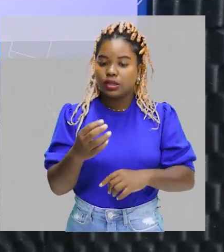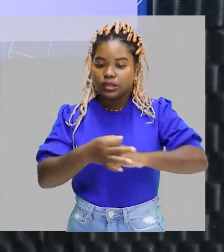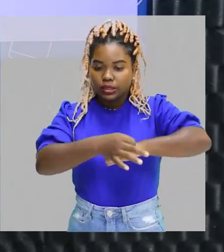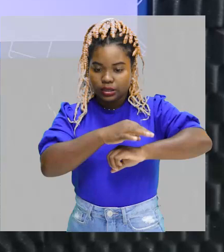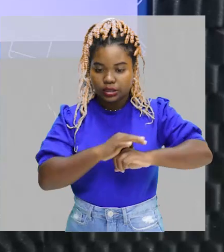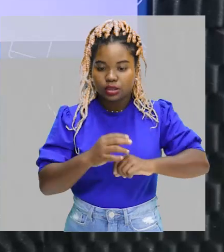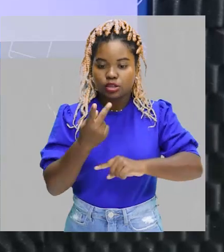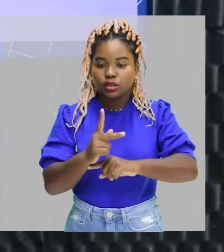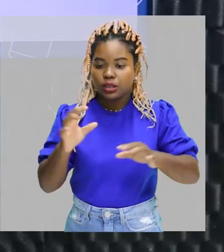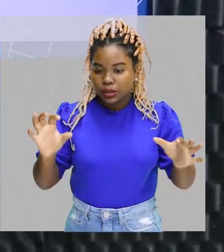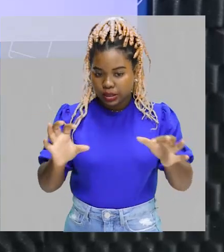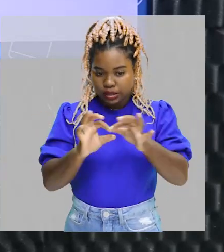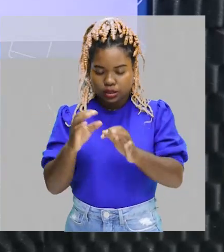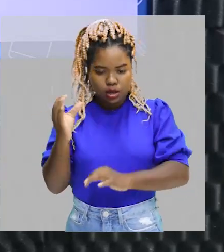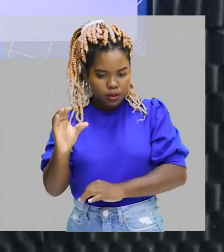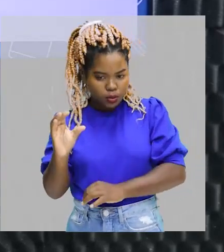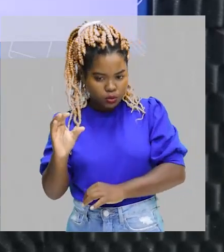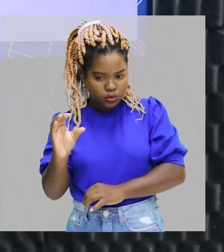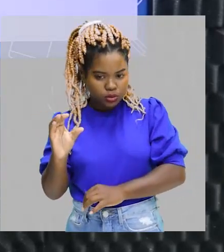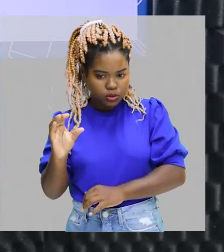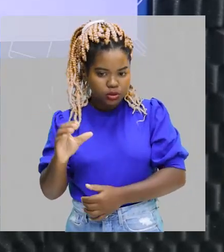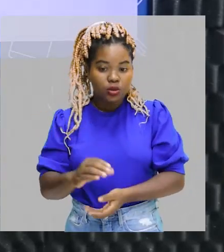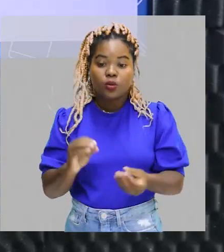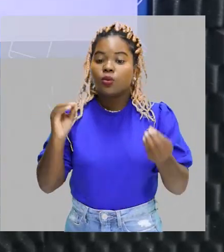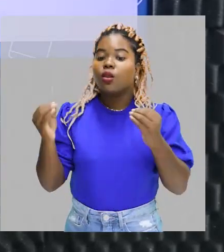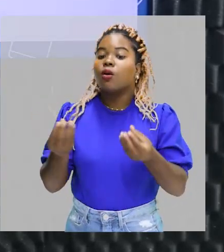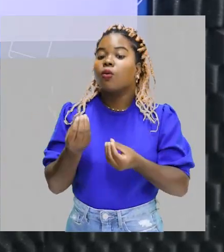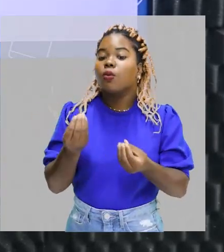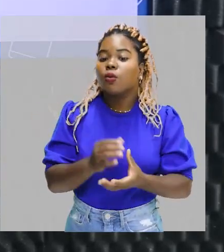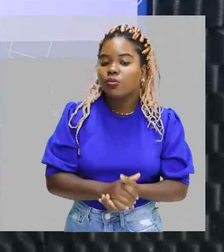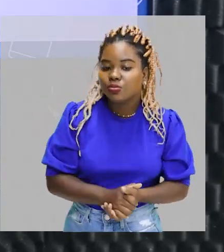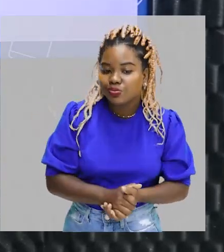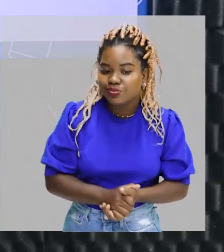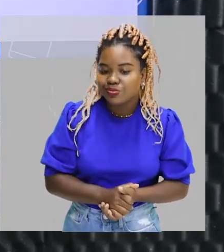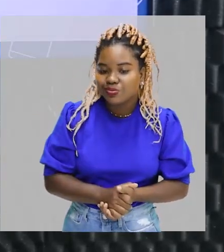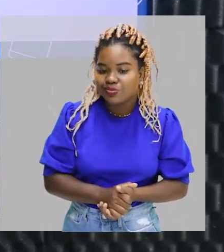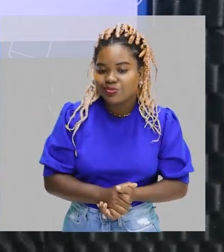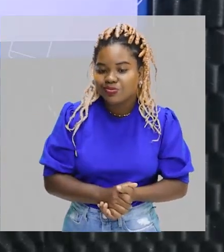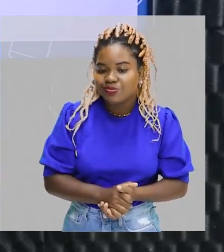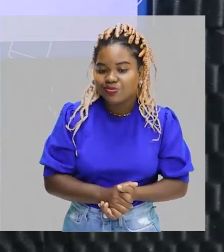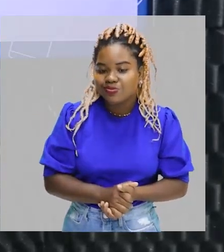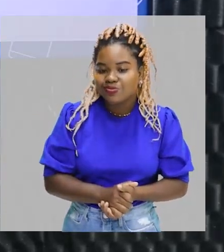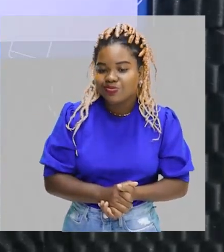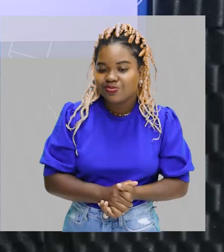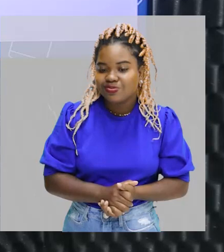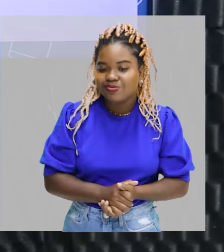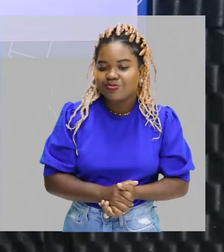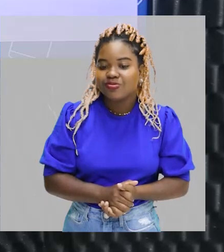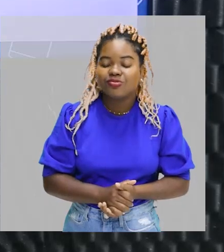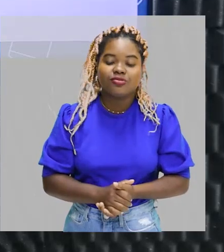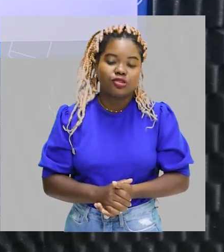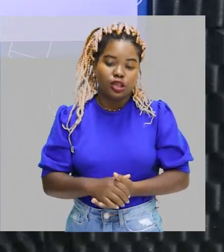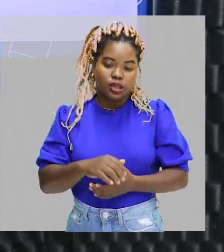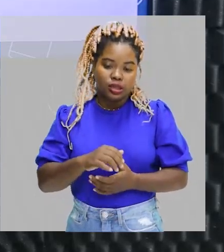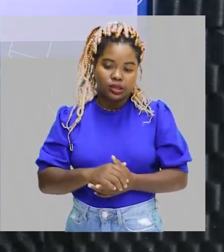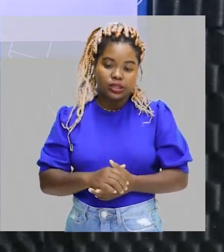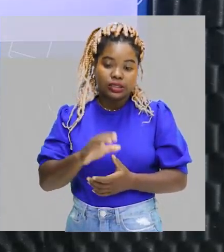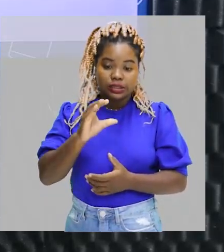ligados a um carbono, então, essa região é uma região que eu posso chamar de